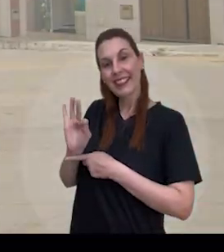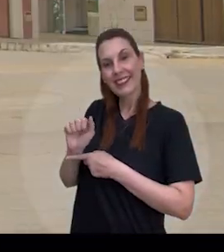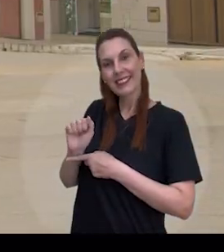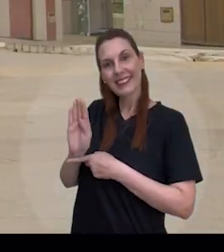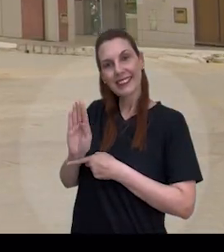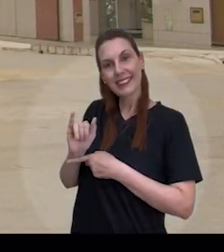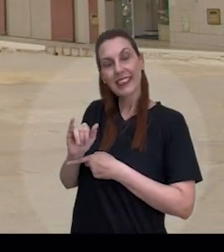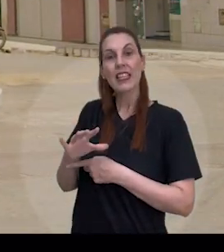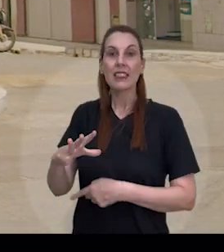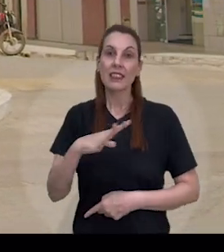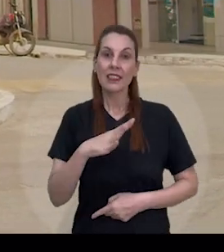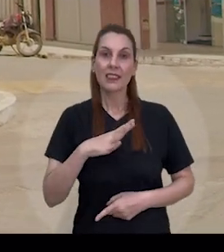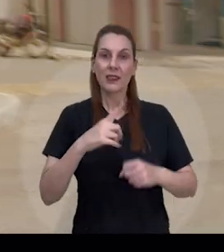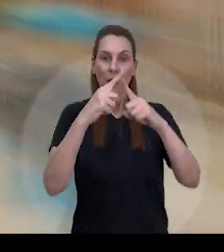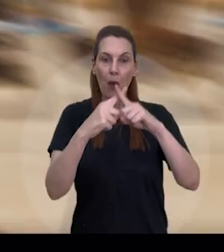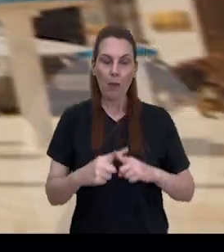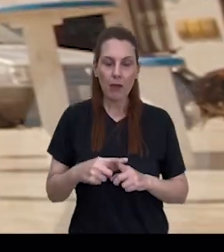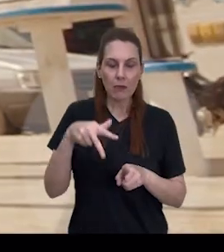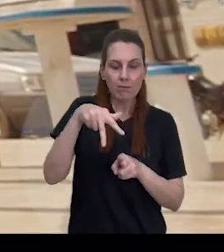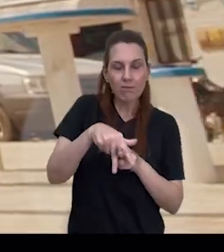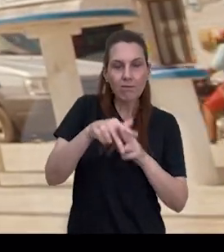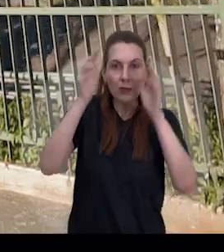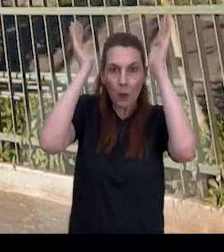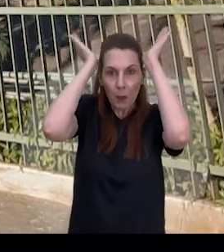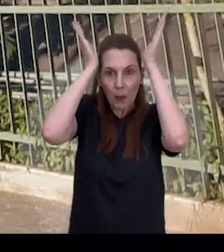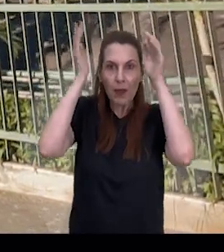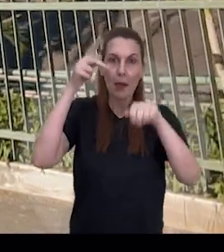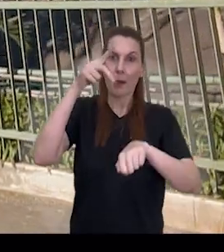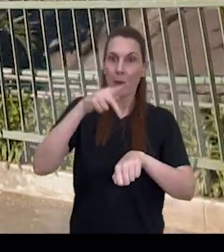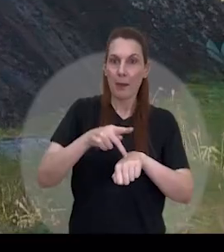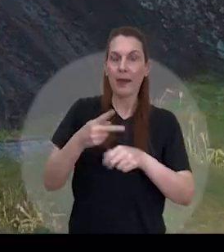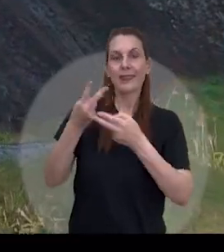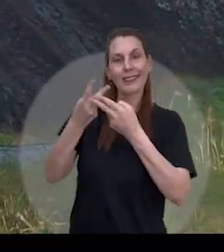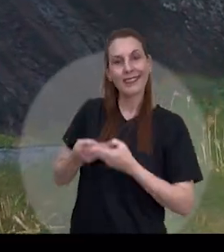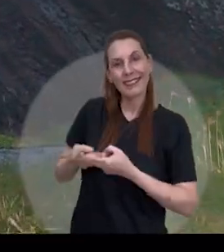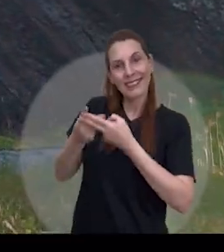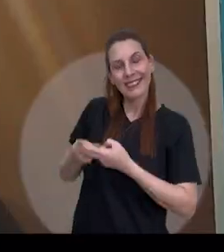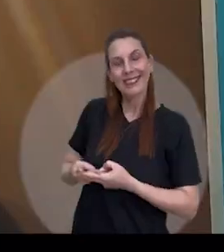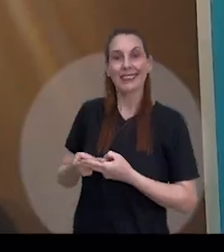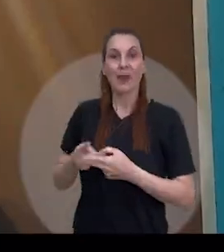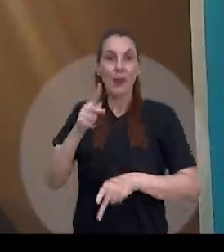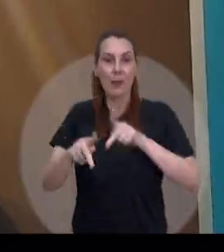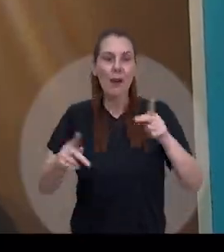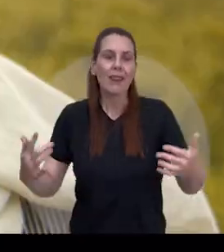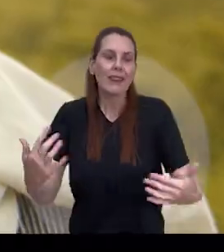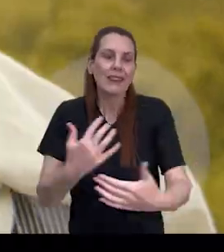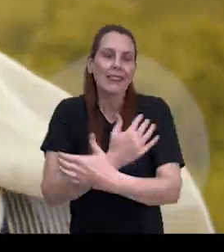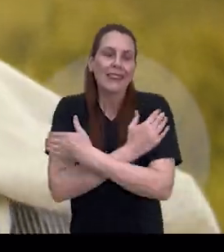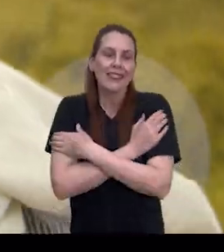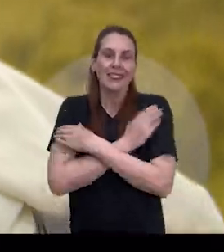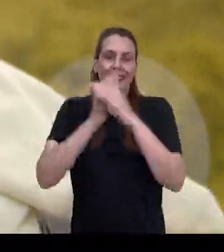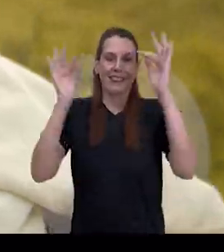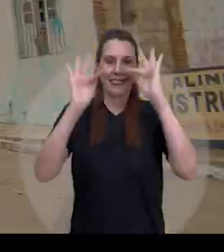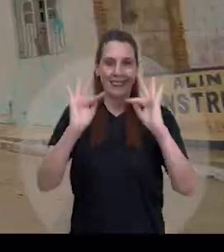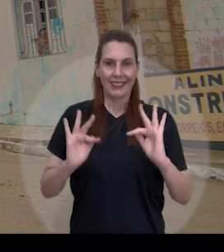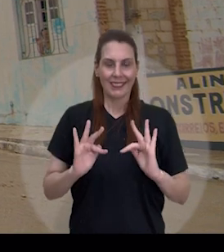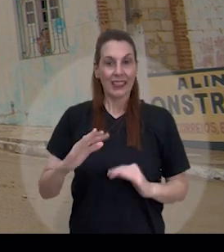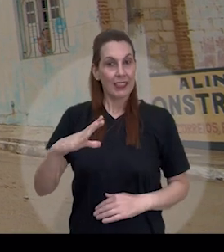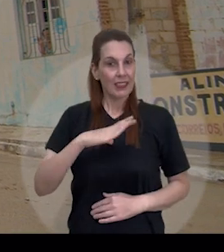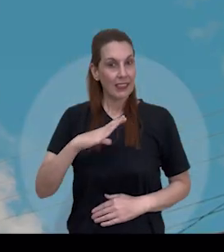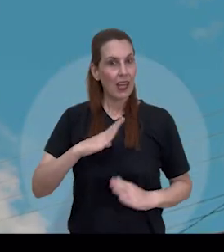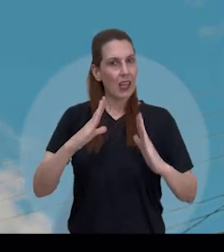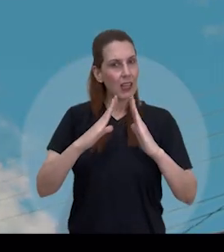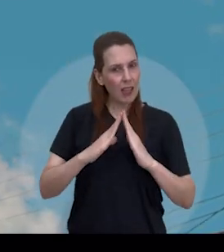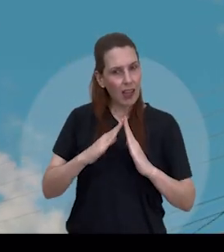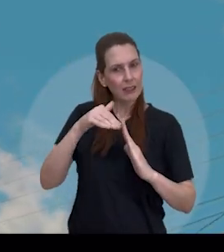Itabê, a cidade da corrida do jegue, da pedra da paciência, de um povo acolhedor e feliz. A nossa cidade